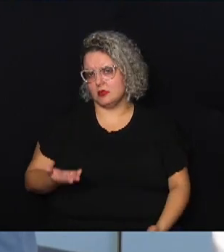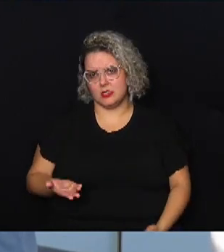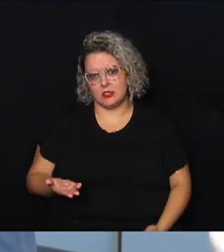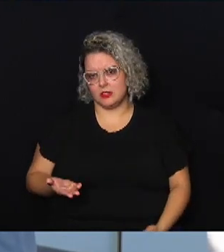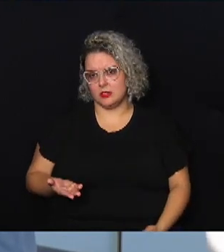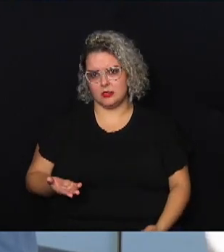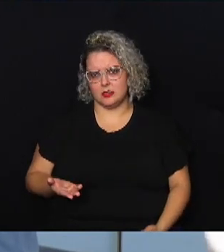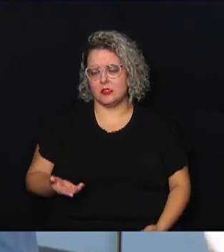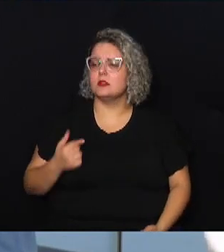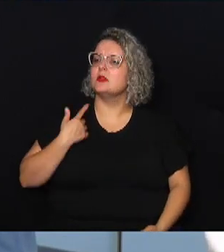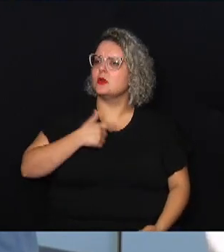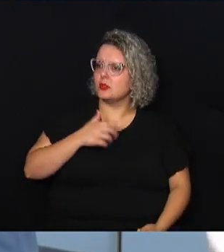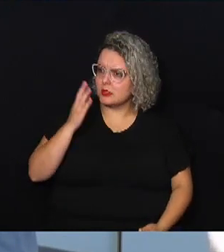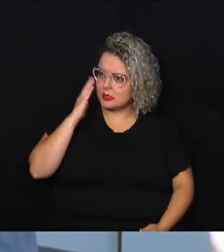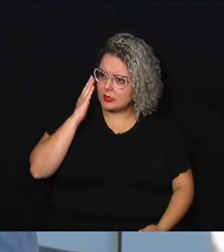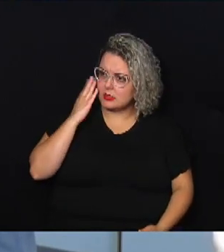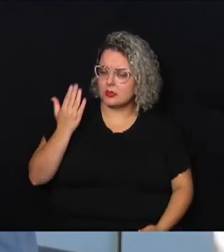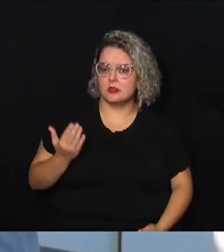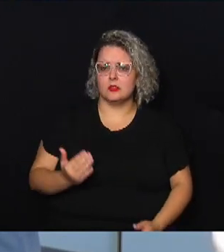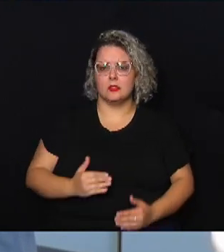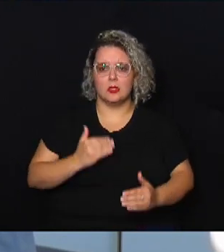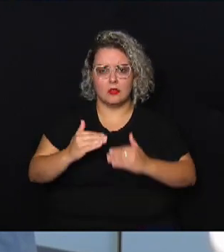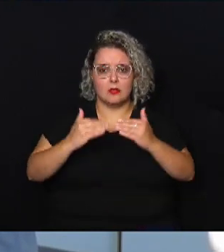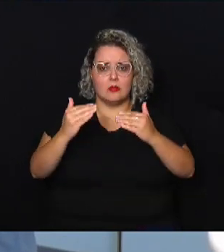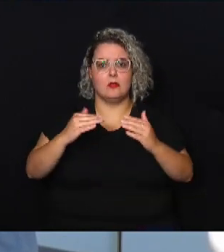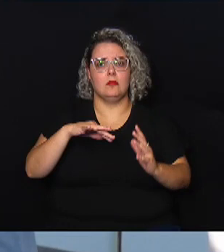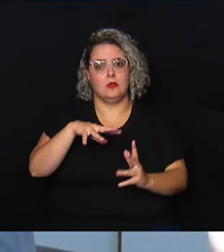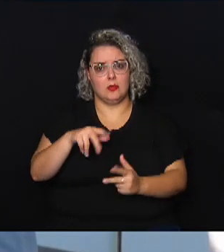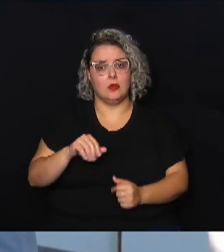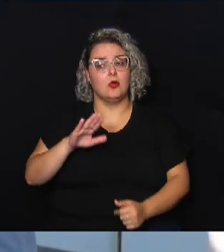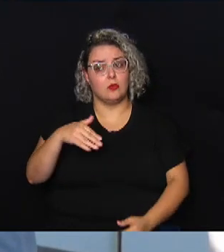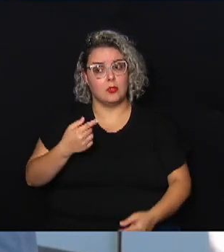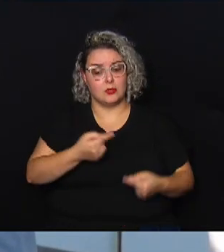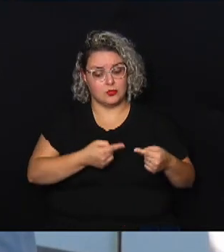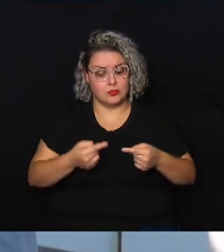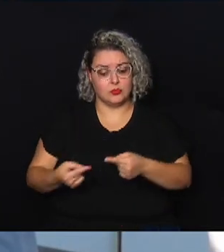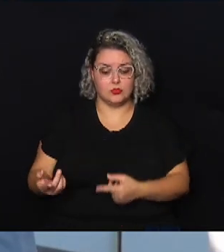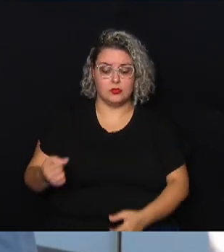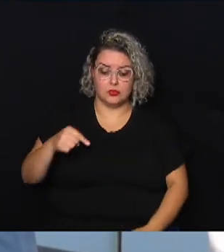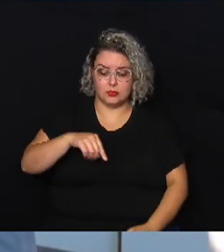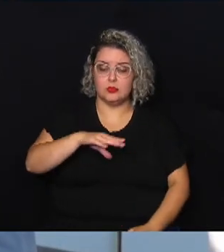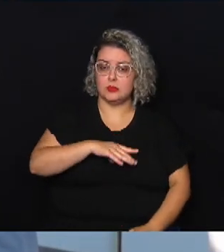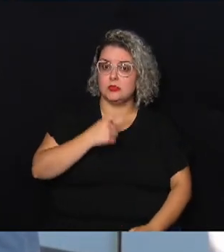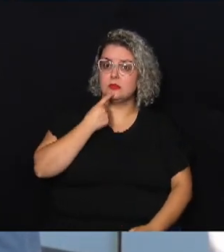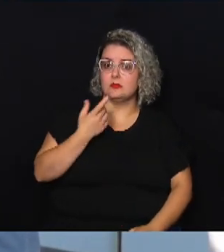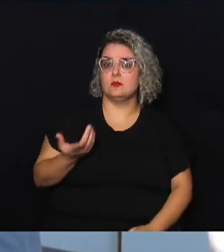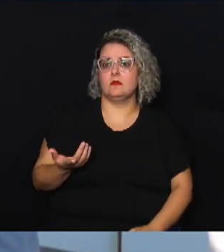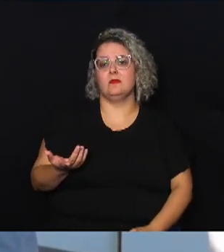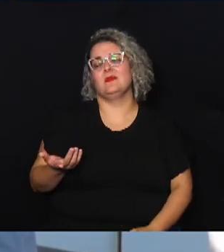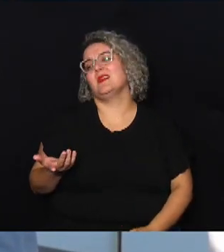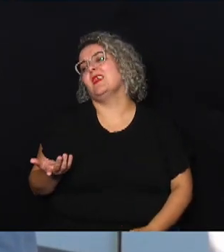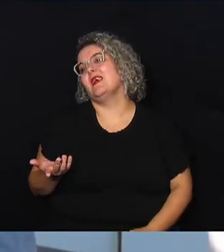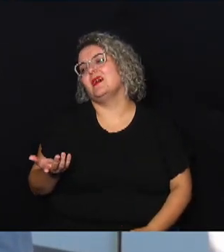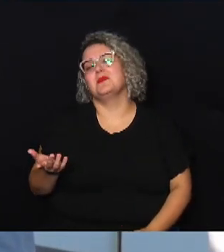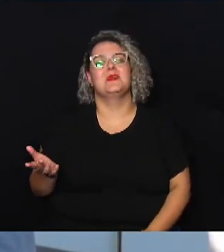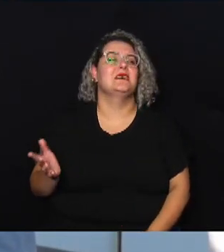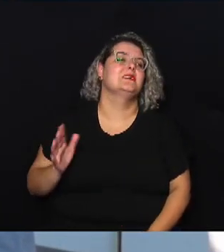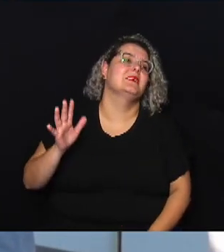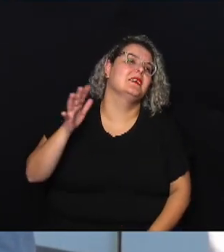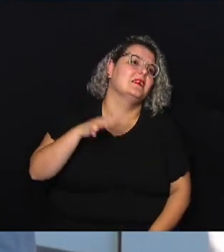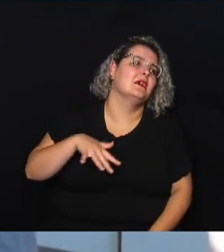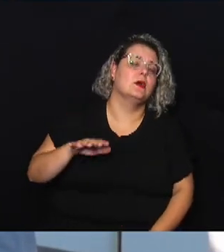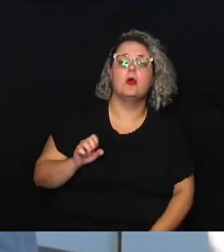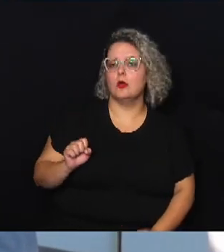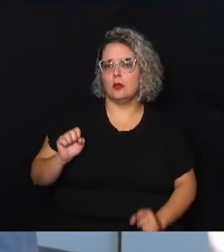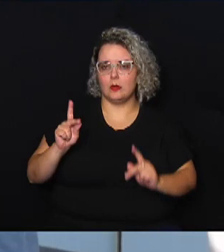nós temos que entender que a evolução do mundo traz isso quando nós discutimos em Campinas teve gente que disse mas é muito cara uma área tá bom